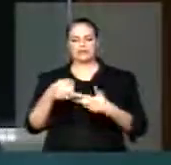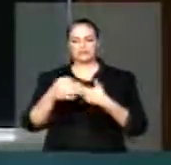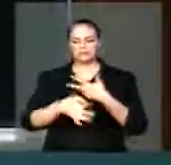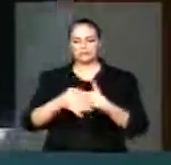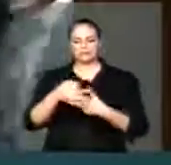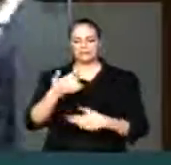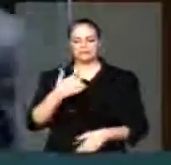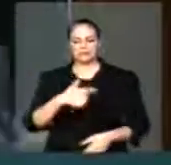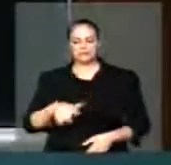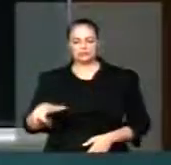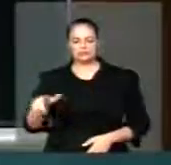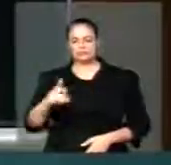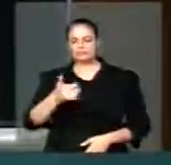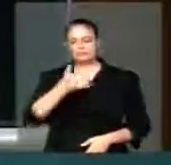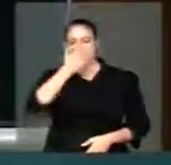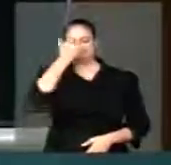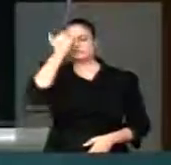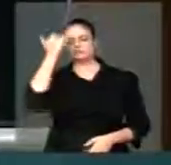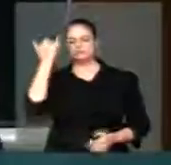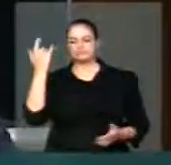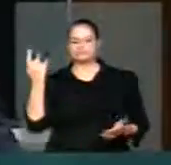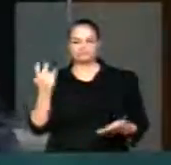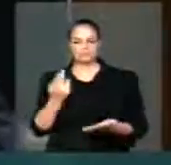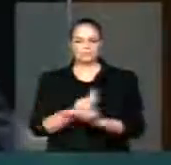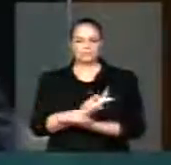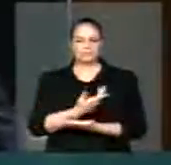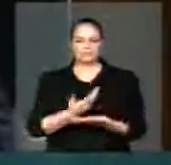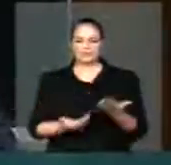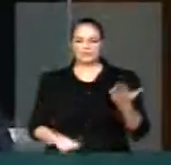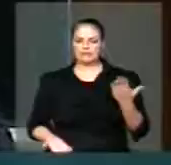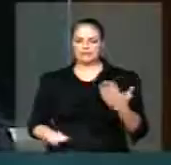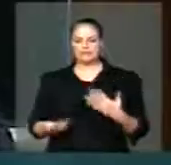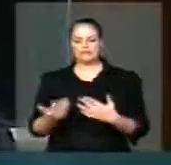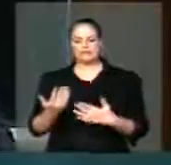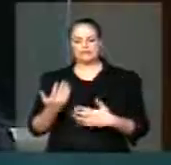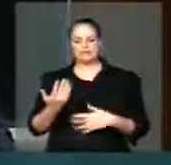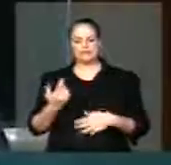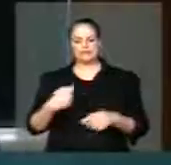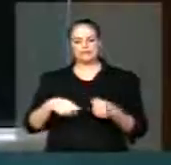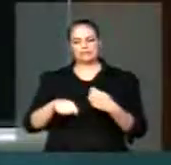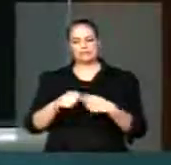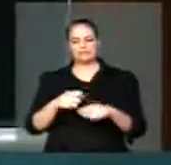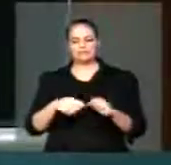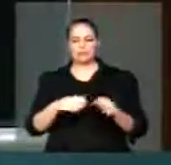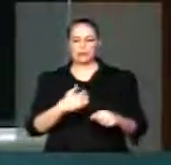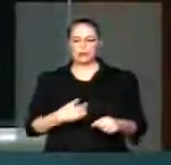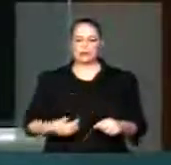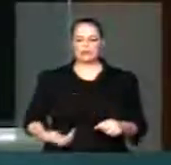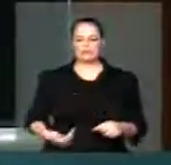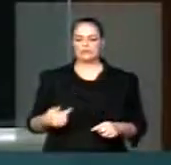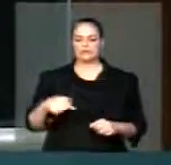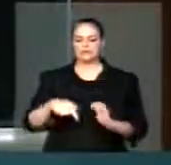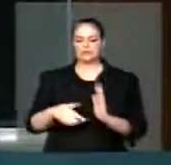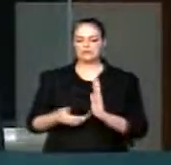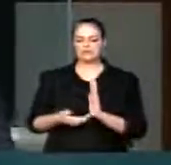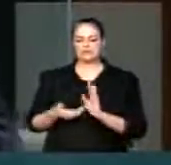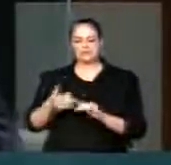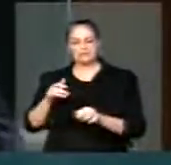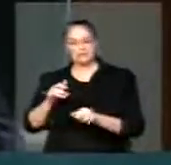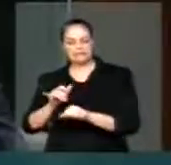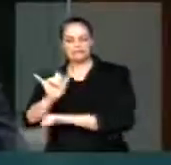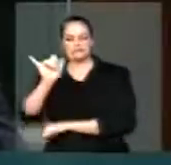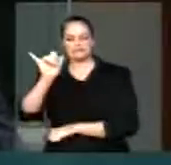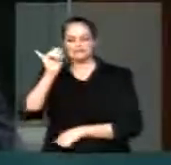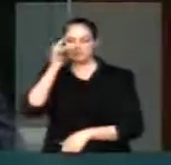são vítimas de um esquema desse governo, desta casa, uma verdadeira traição